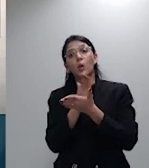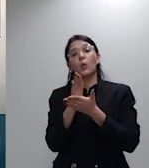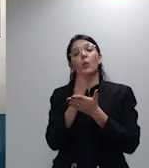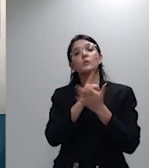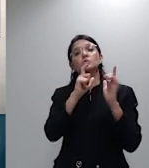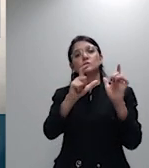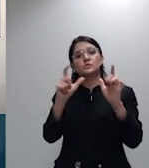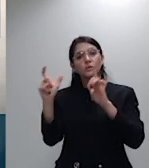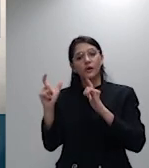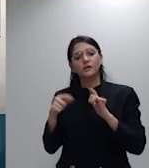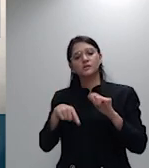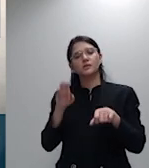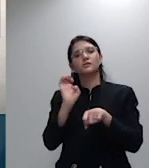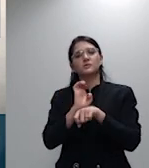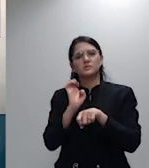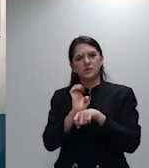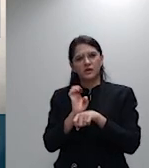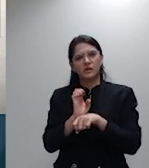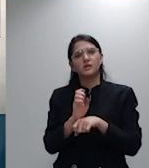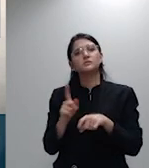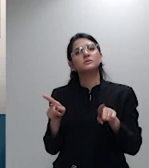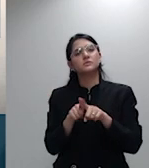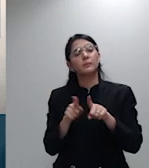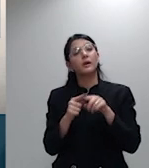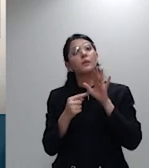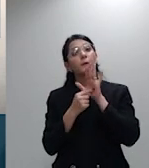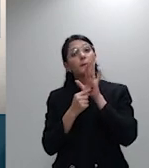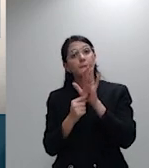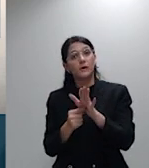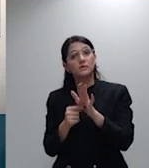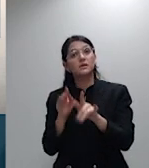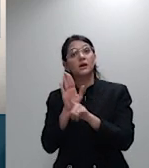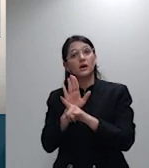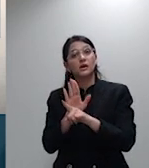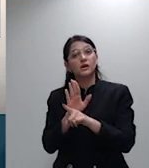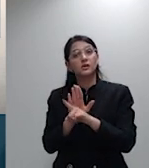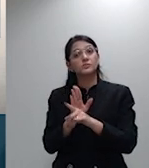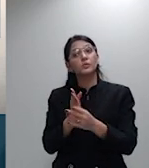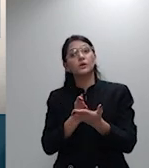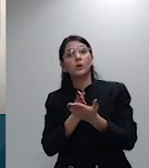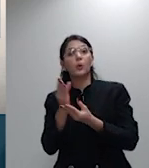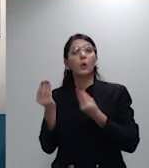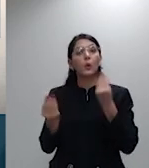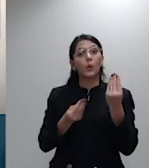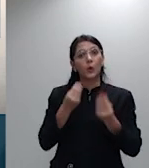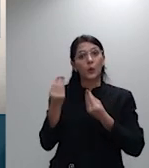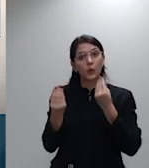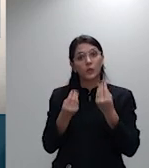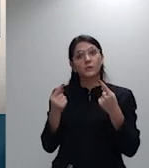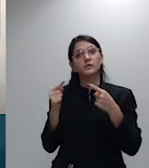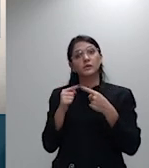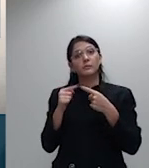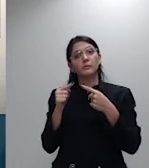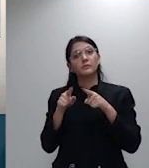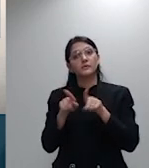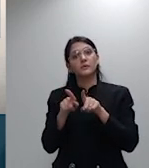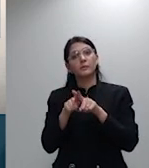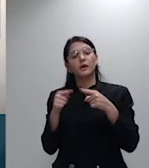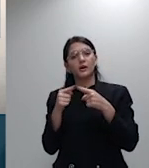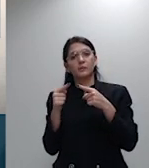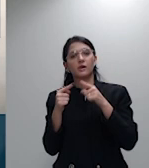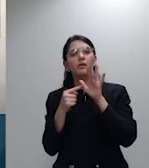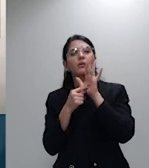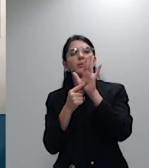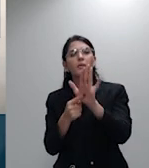apenas a título de orientação daquilo que nós entendemos adequados trazemos aos senhores a preocupação